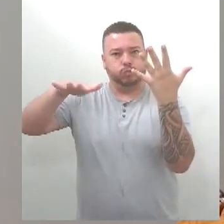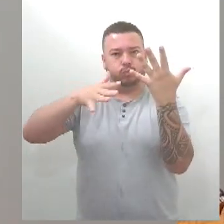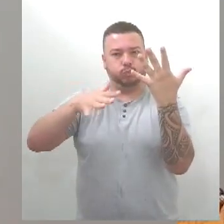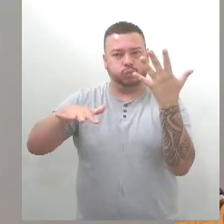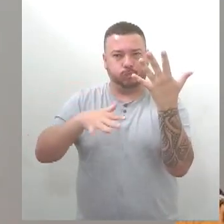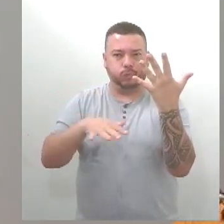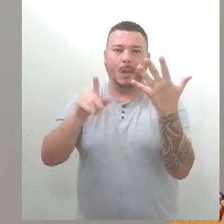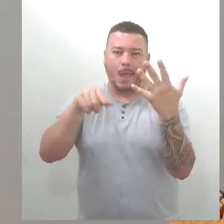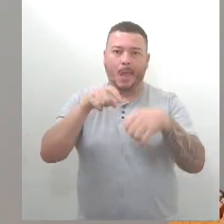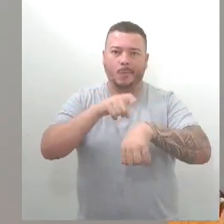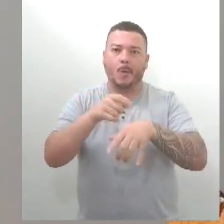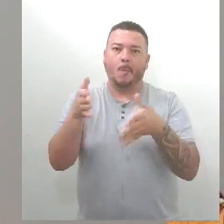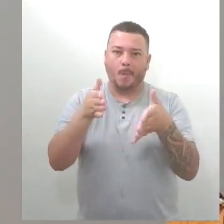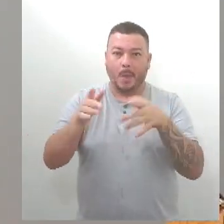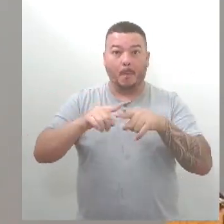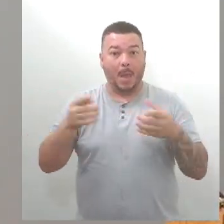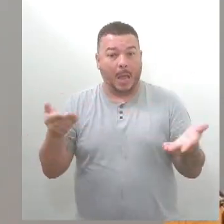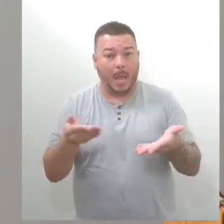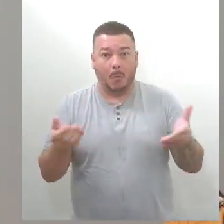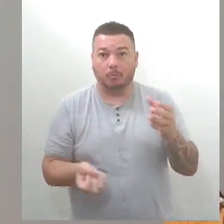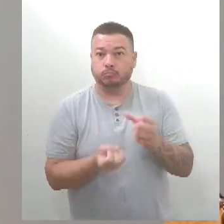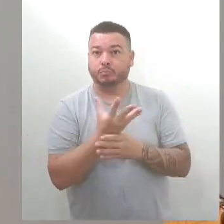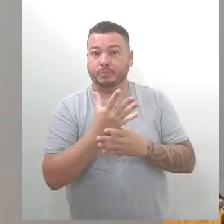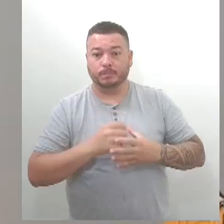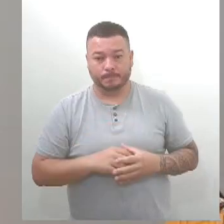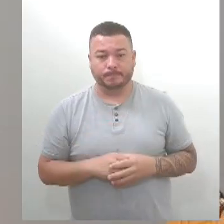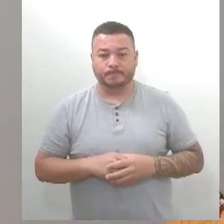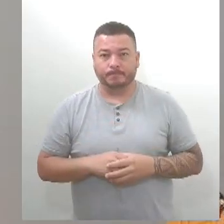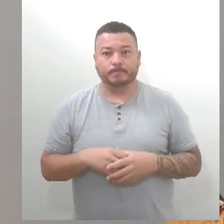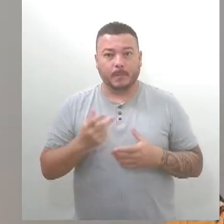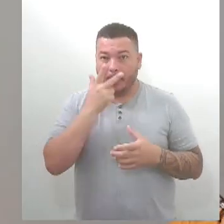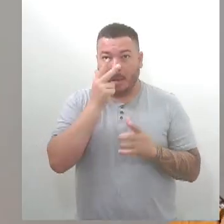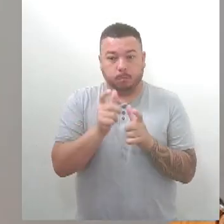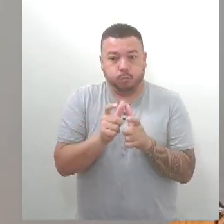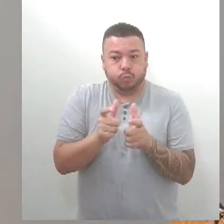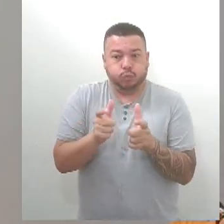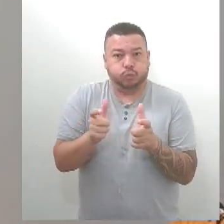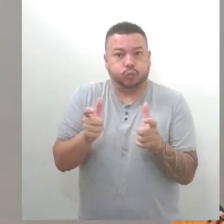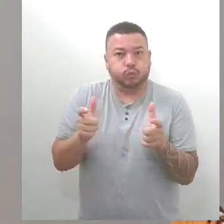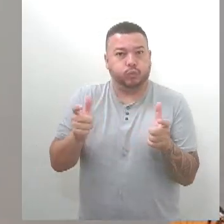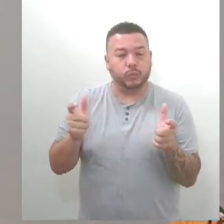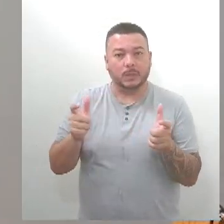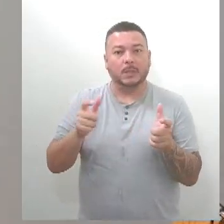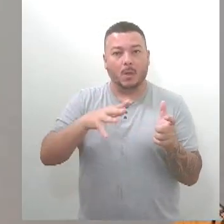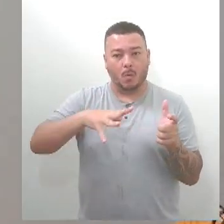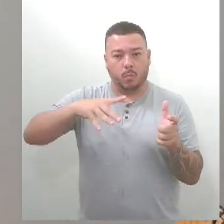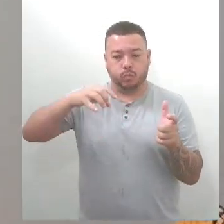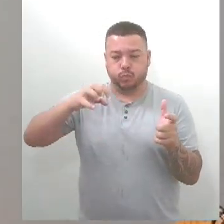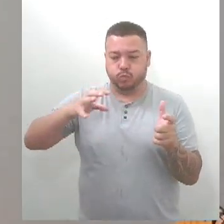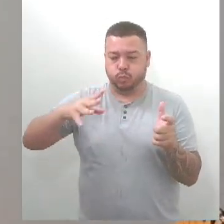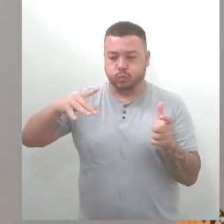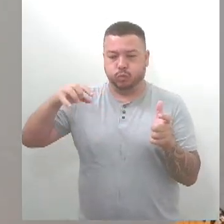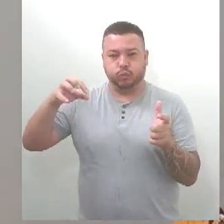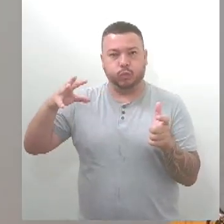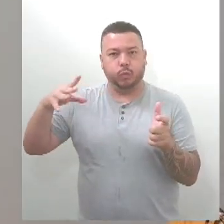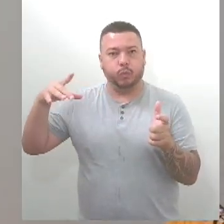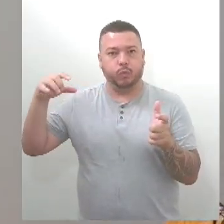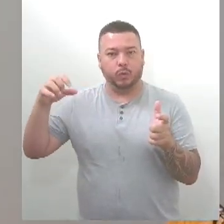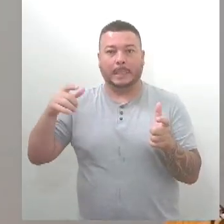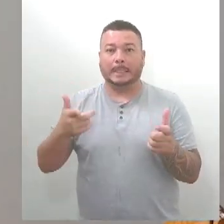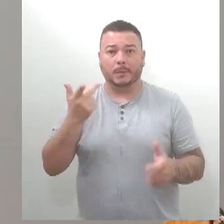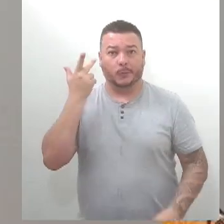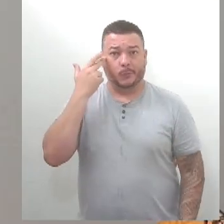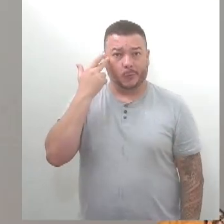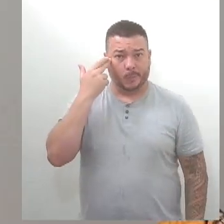o que está ocorrendo é uma reprodução em demasia, além do normal, provavelmente devido